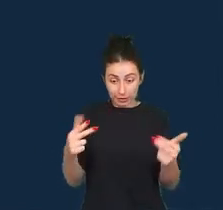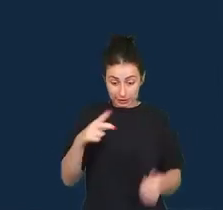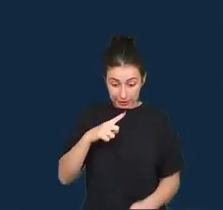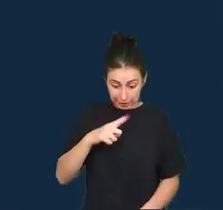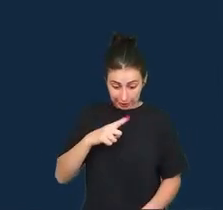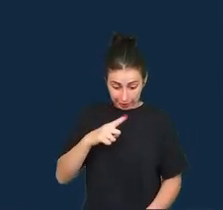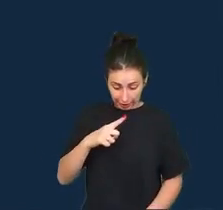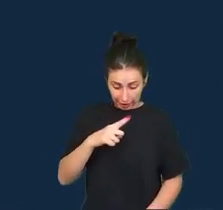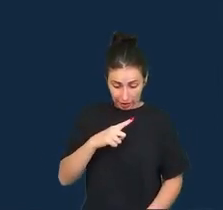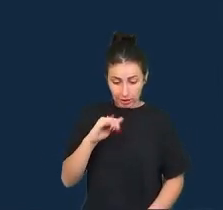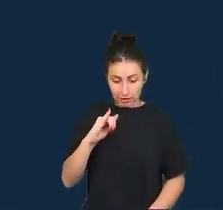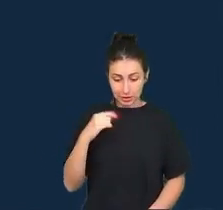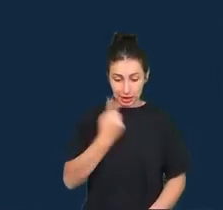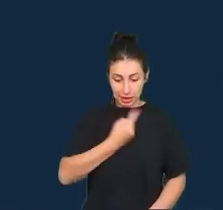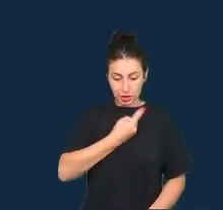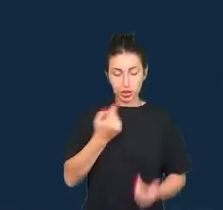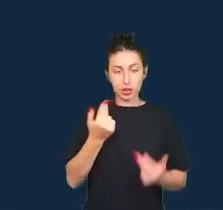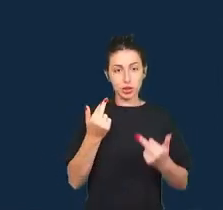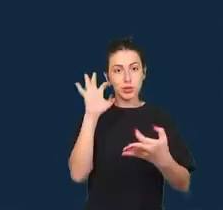com isso.